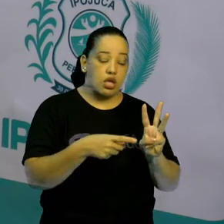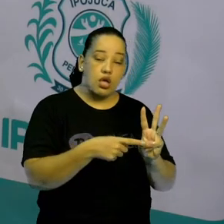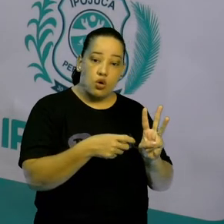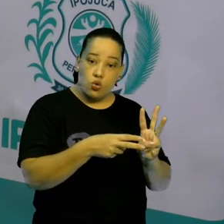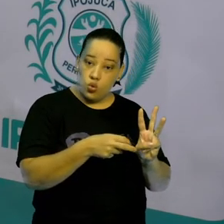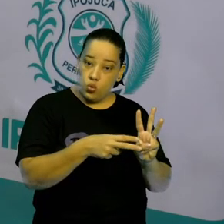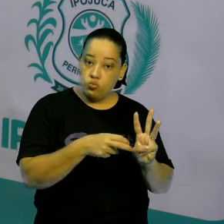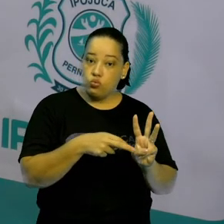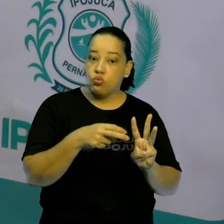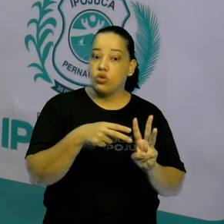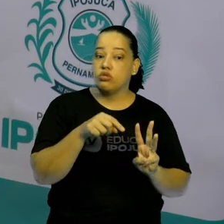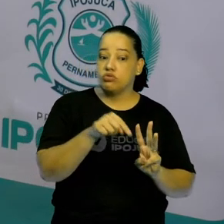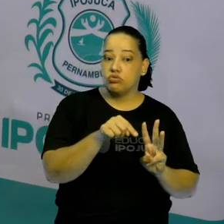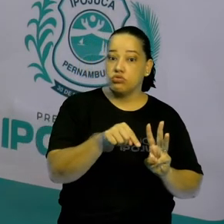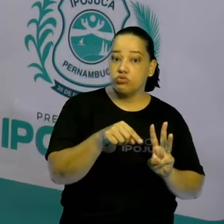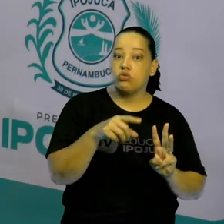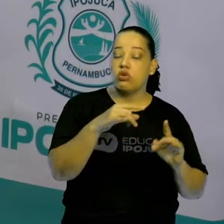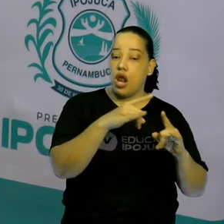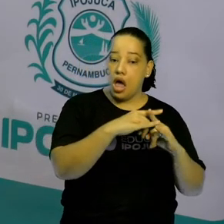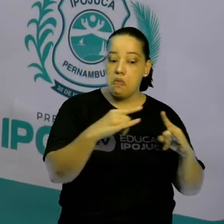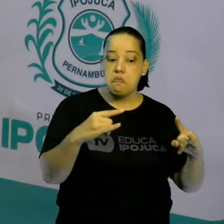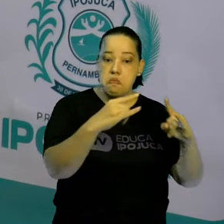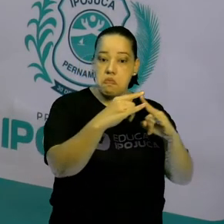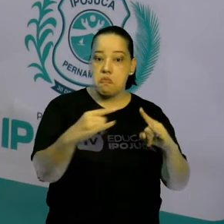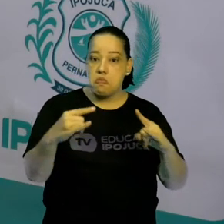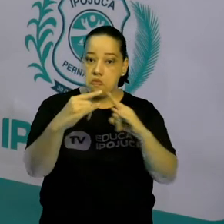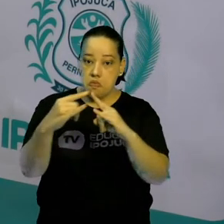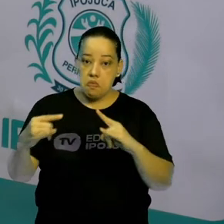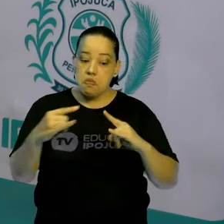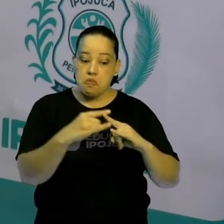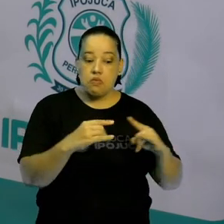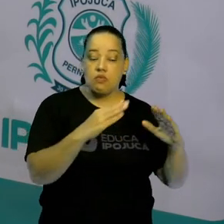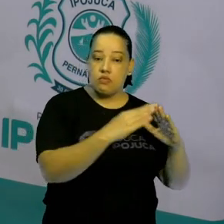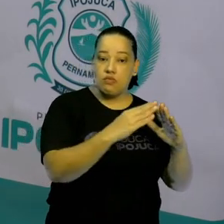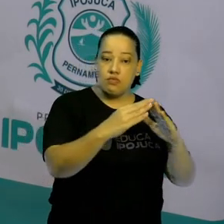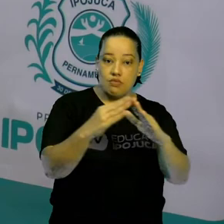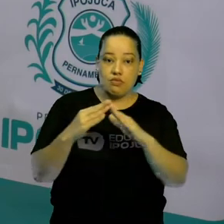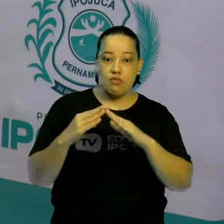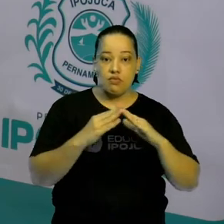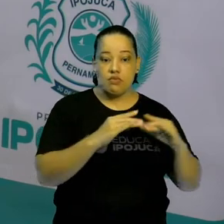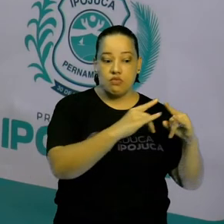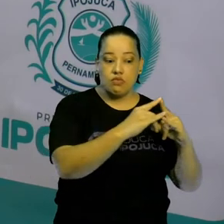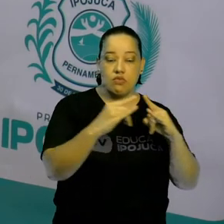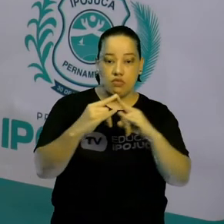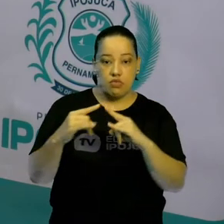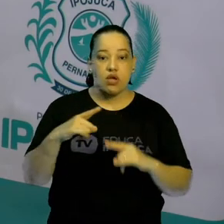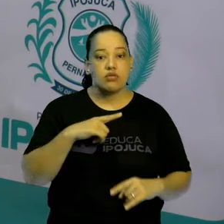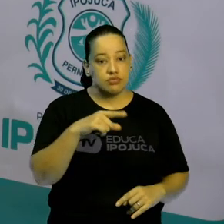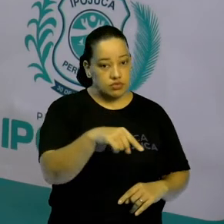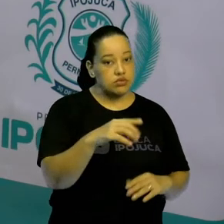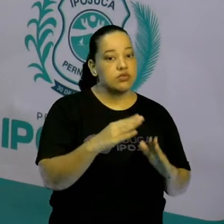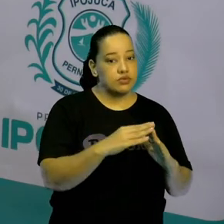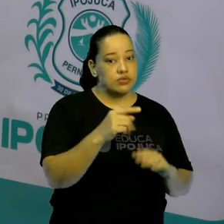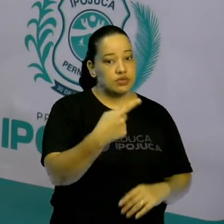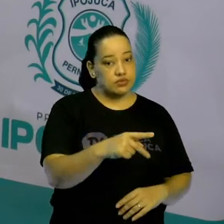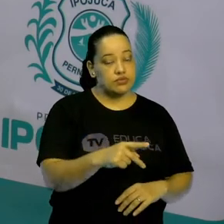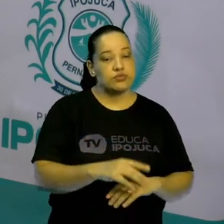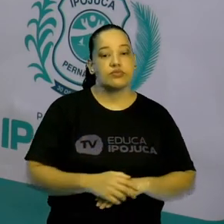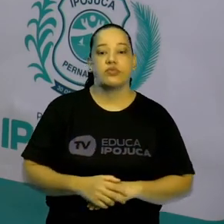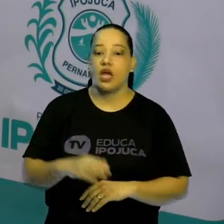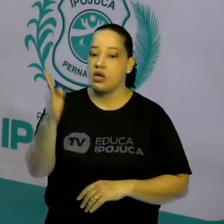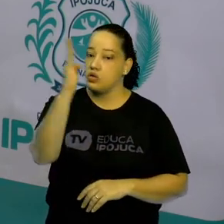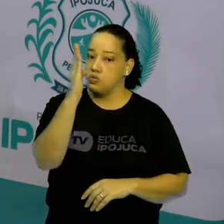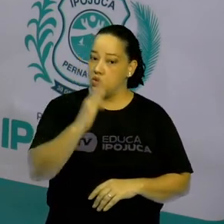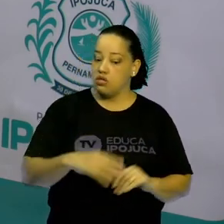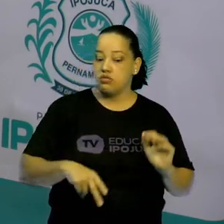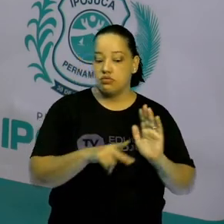vamos dizer assim, os nativos brasileiros, ou seja, os brasileiros originais. Essa aula é um